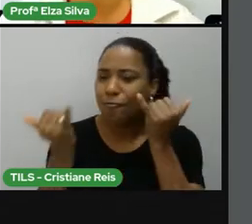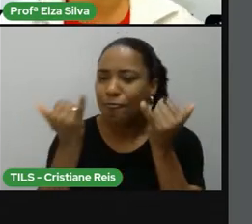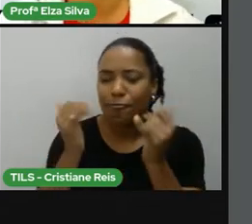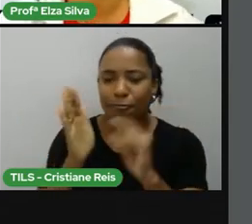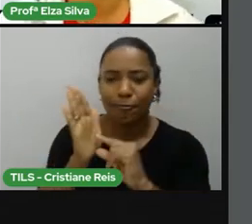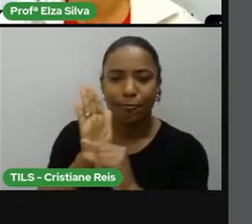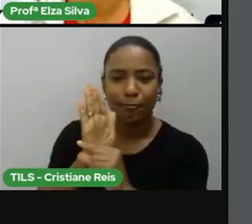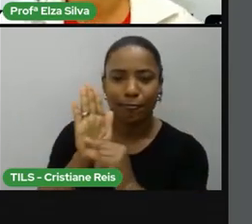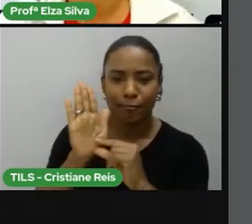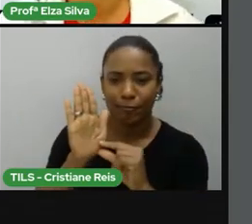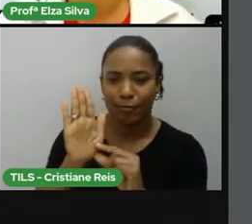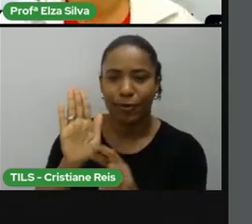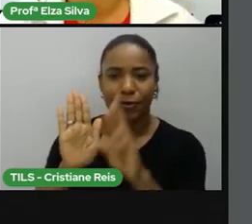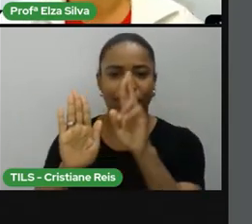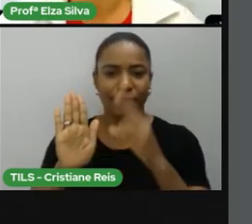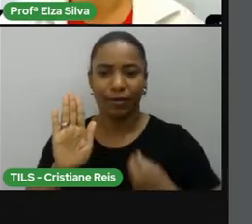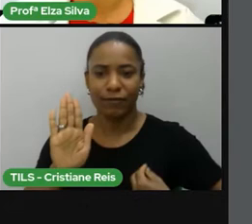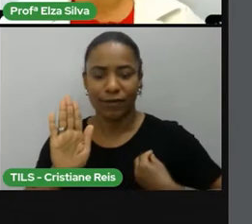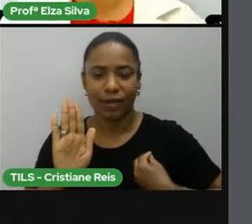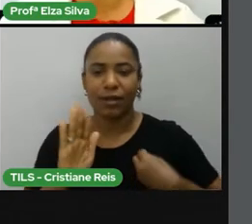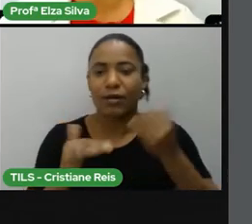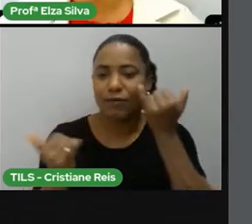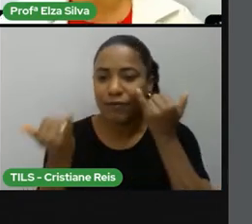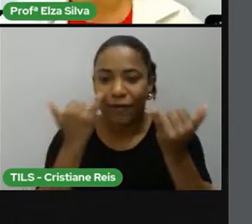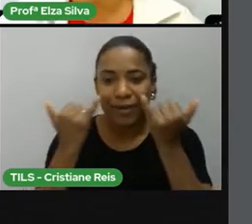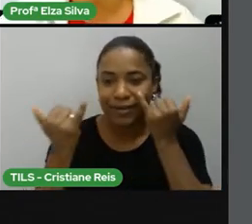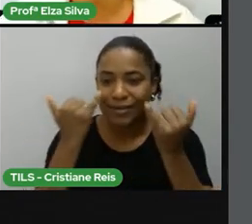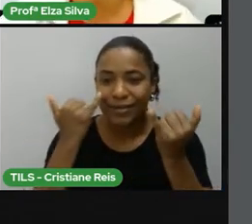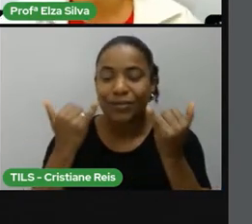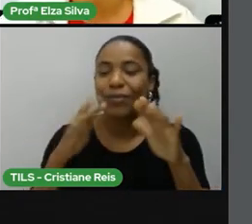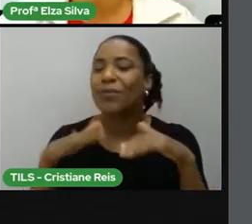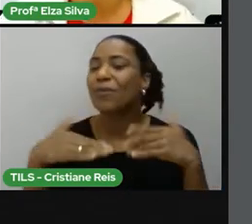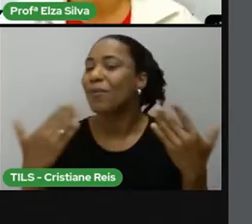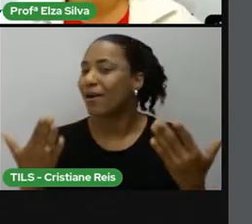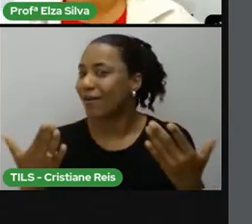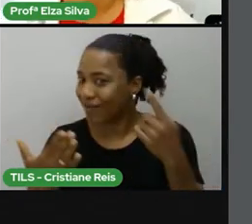Vamos tentar lembrar sobre isto?